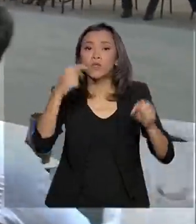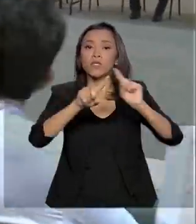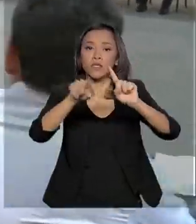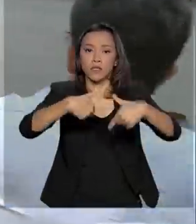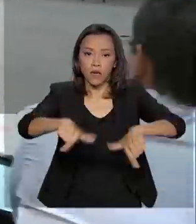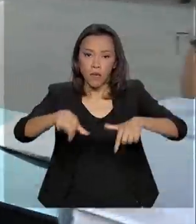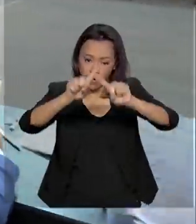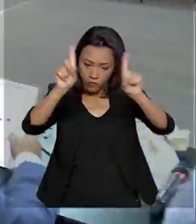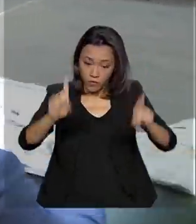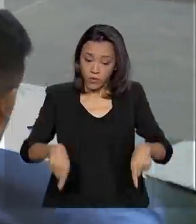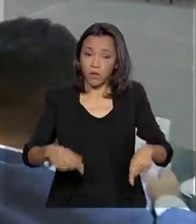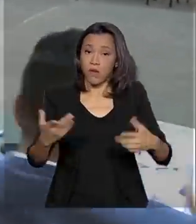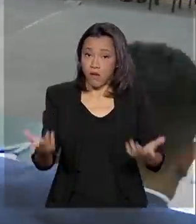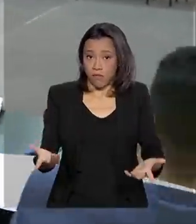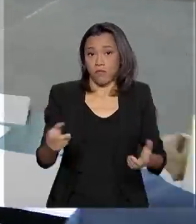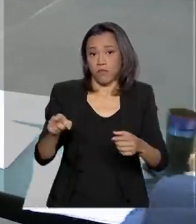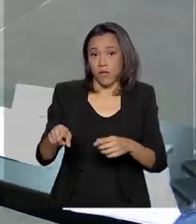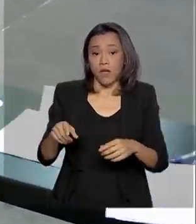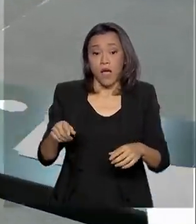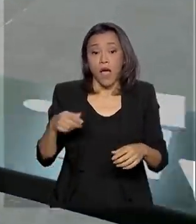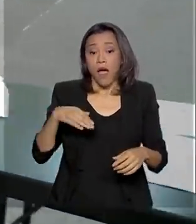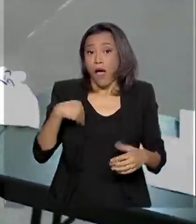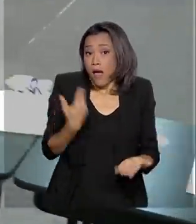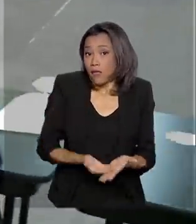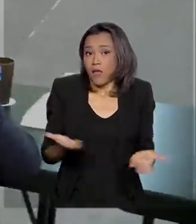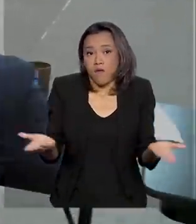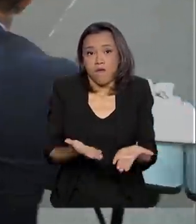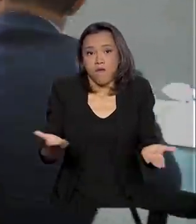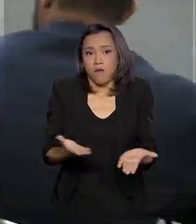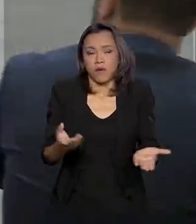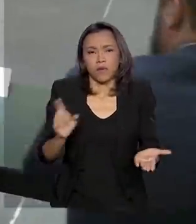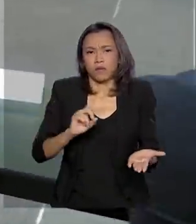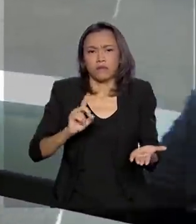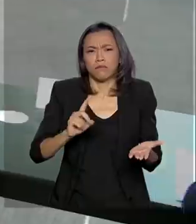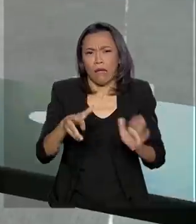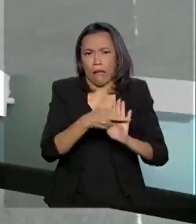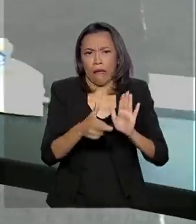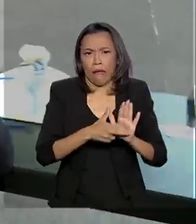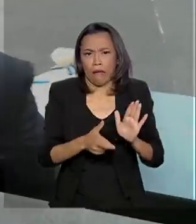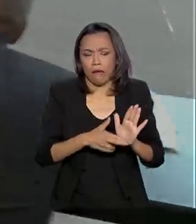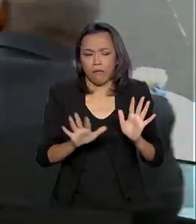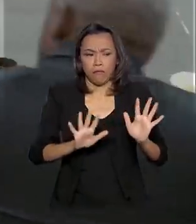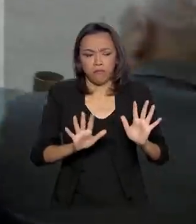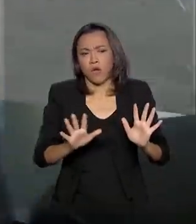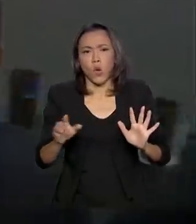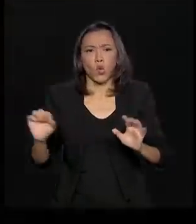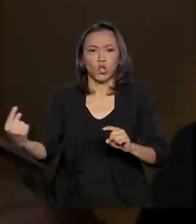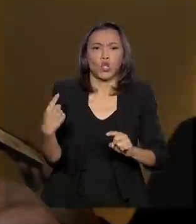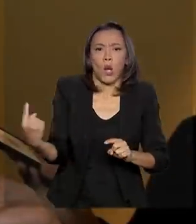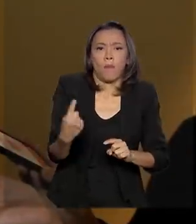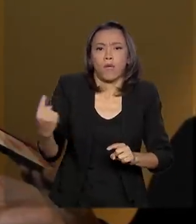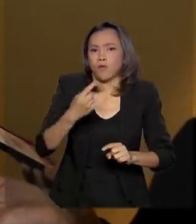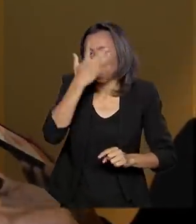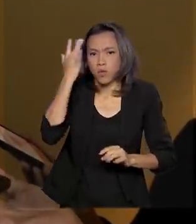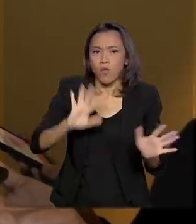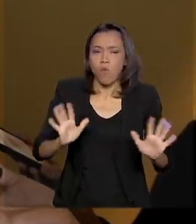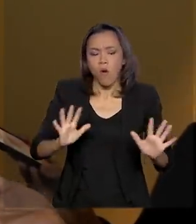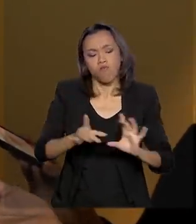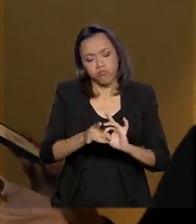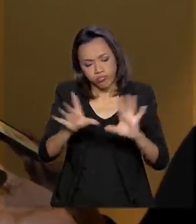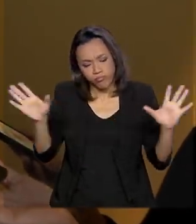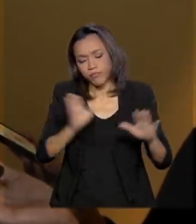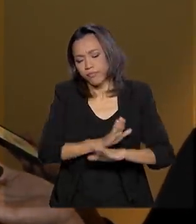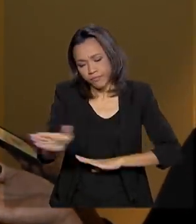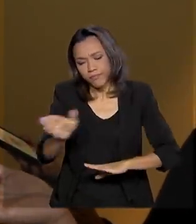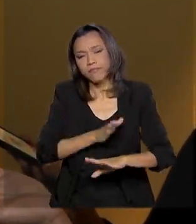penitenciárias. Por enquanto, não há previsão de restrição de visitas ou isolamento de presos. Nós não vamos proibir as